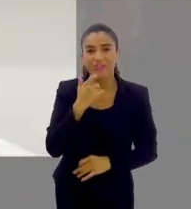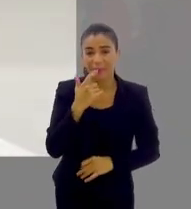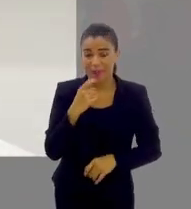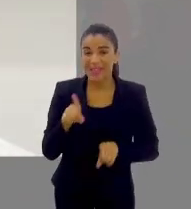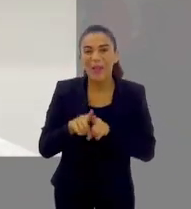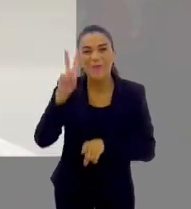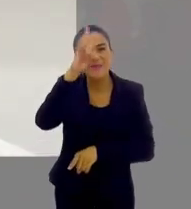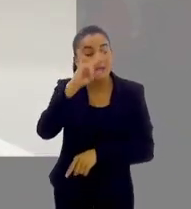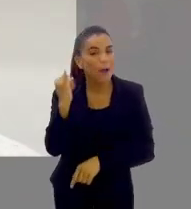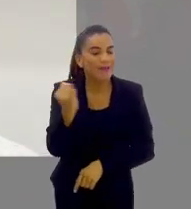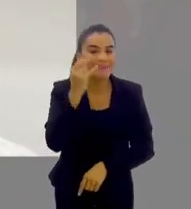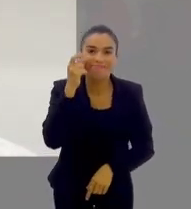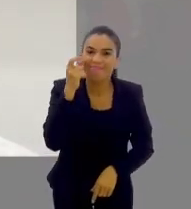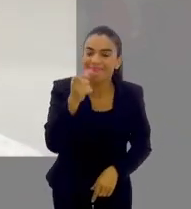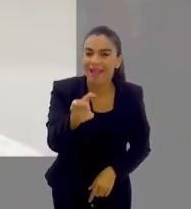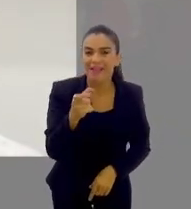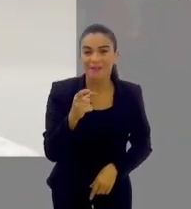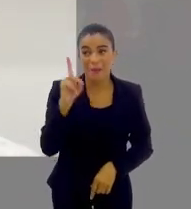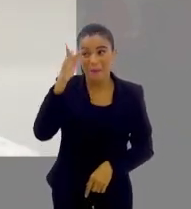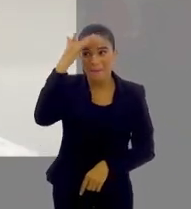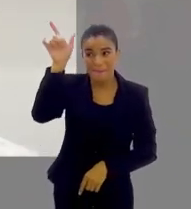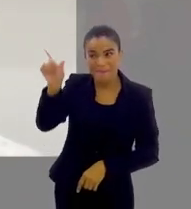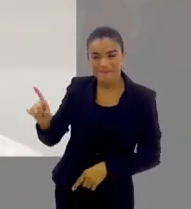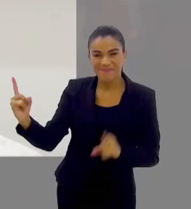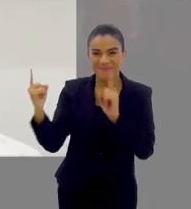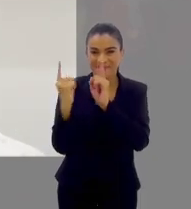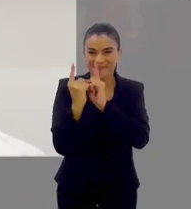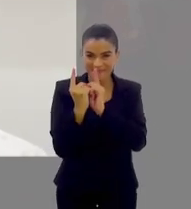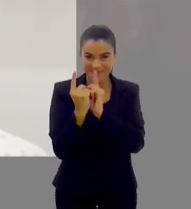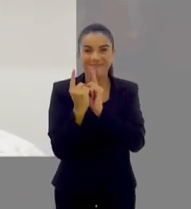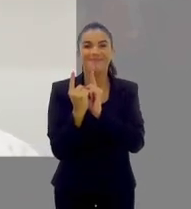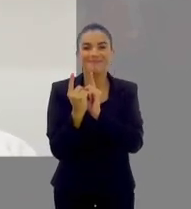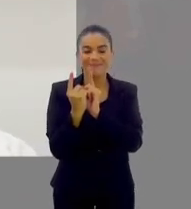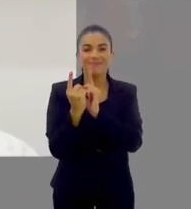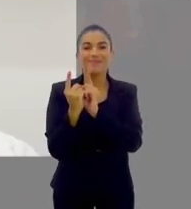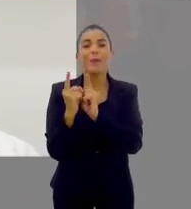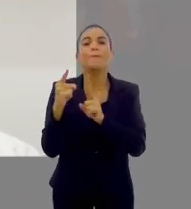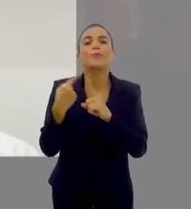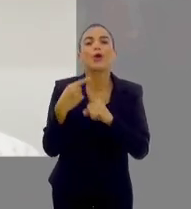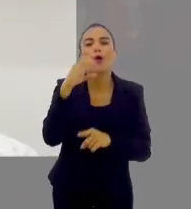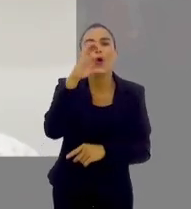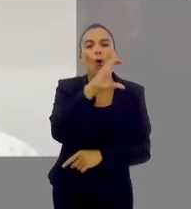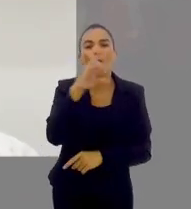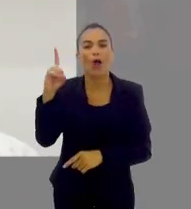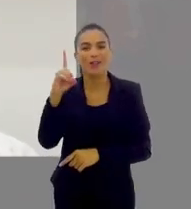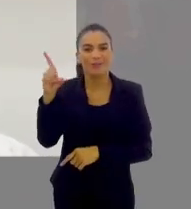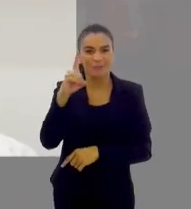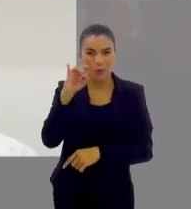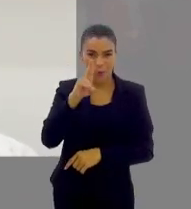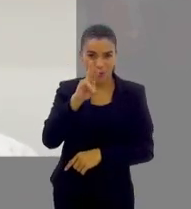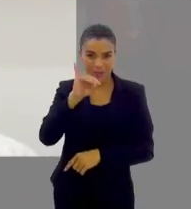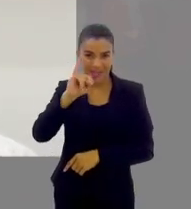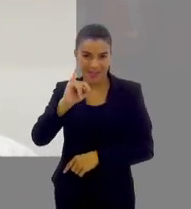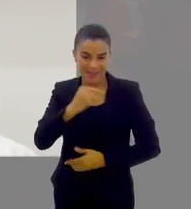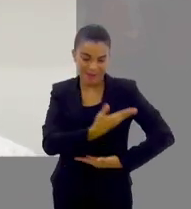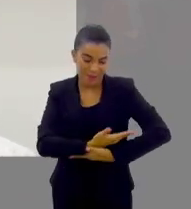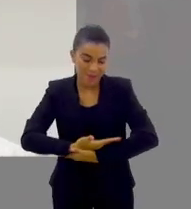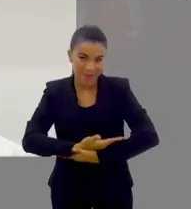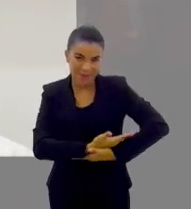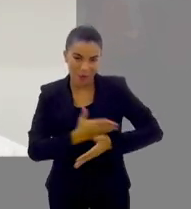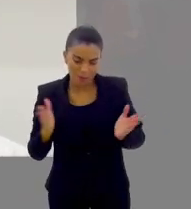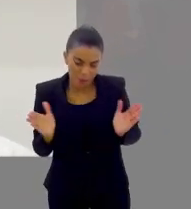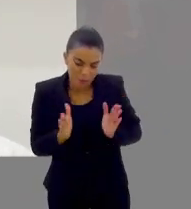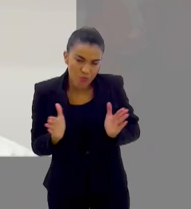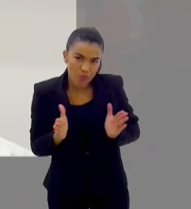história muito interessante de uma paciente que, eu coordeno uma UTI neonatal e